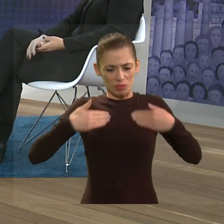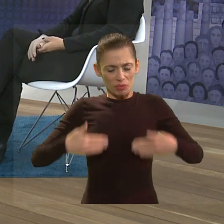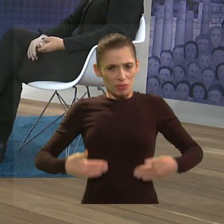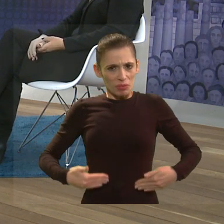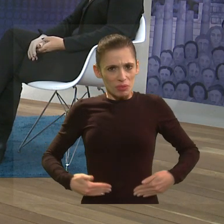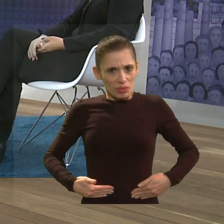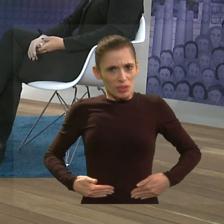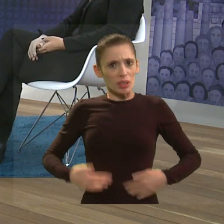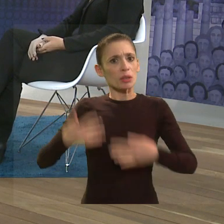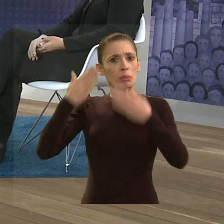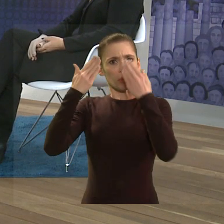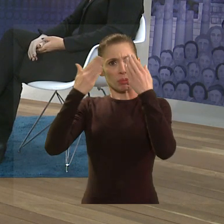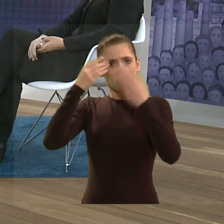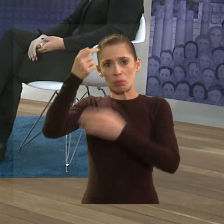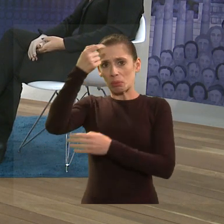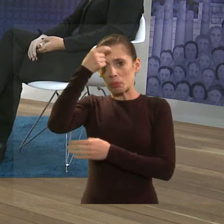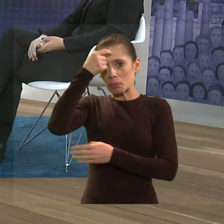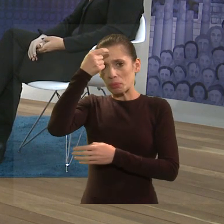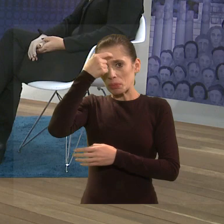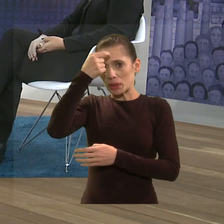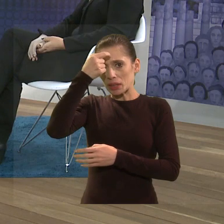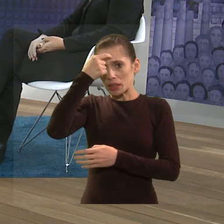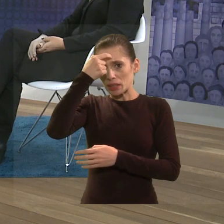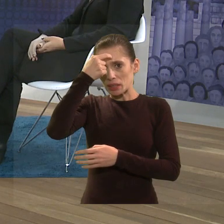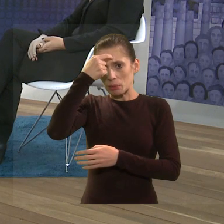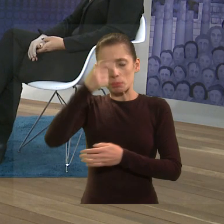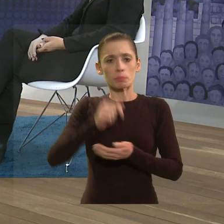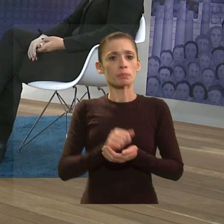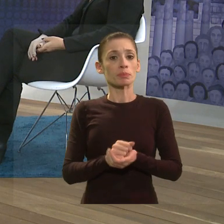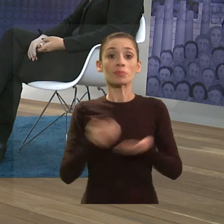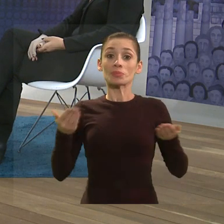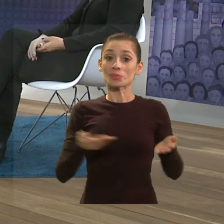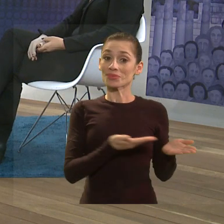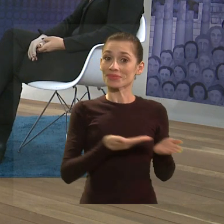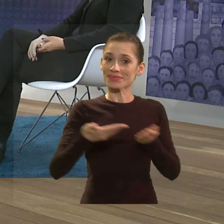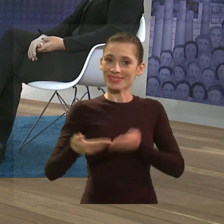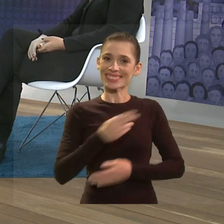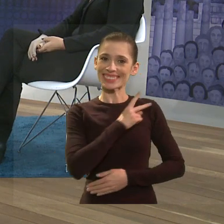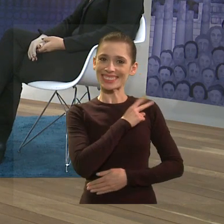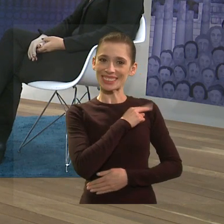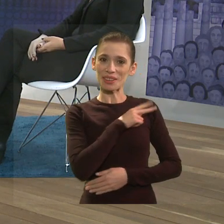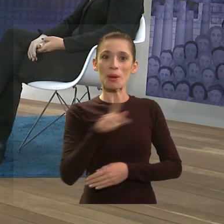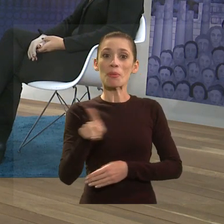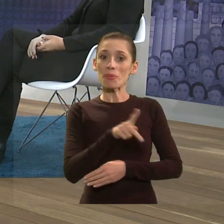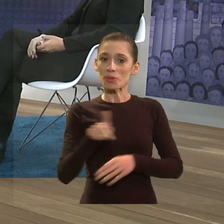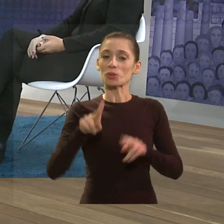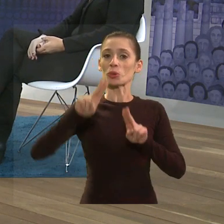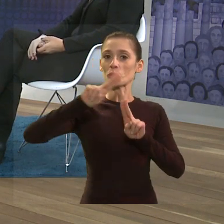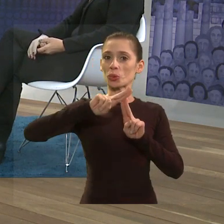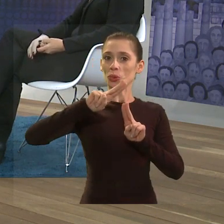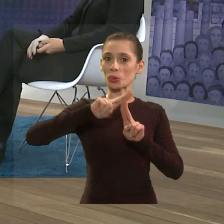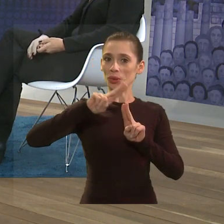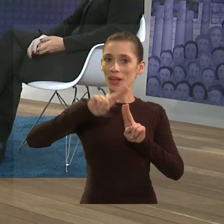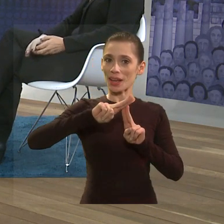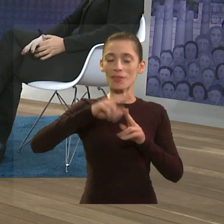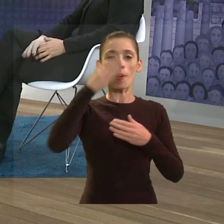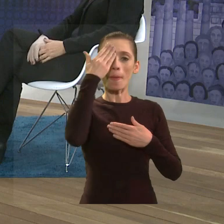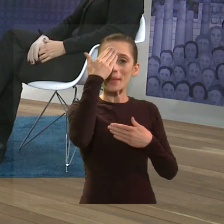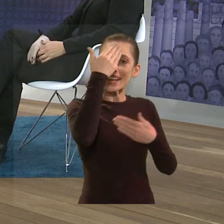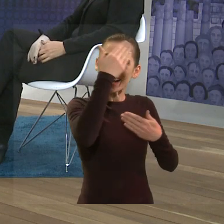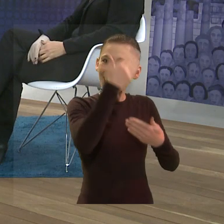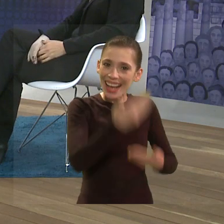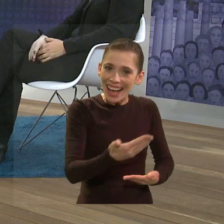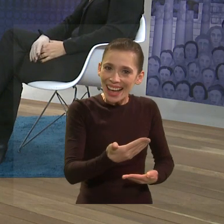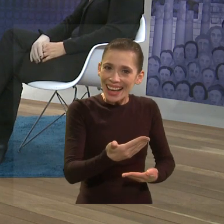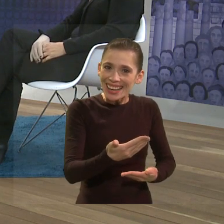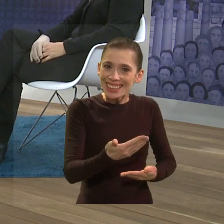convidada é a professora da UTF-PR, Silvia Andrés Wittkowski. Professora, obrigado, né, a retorna aqui